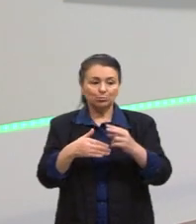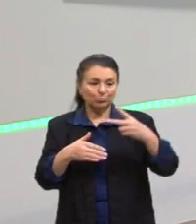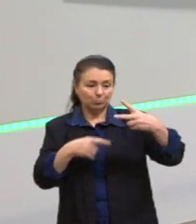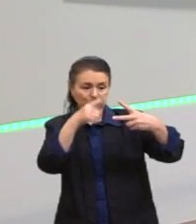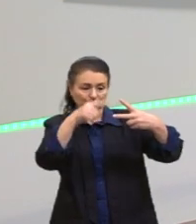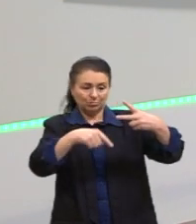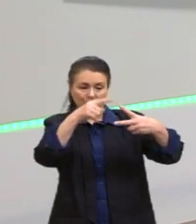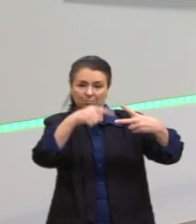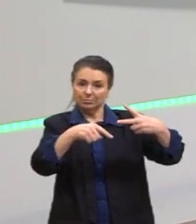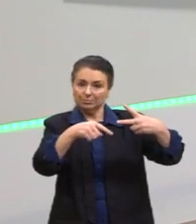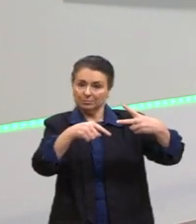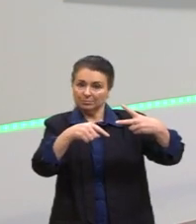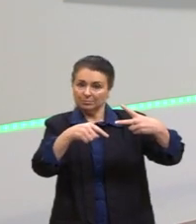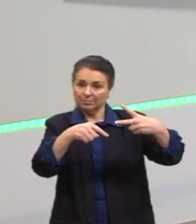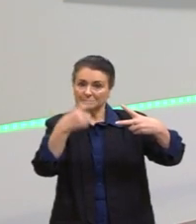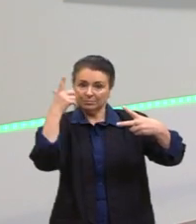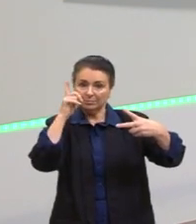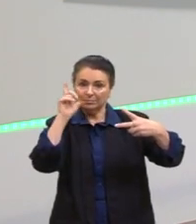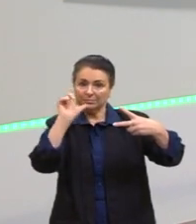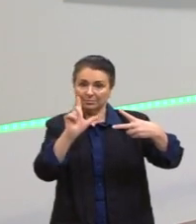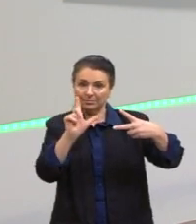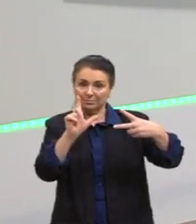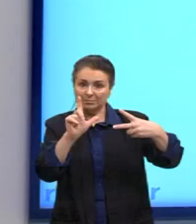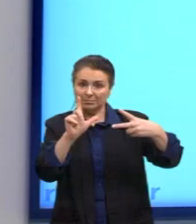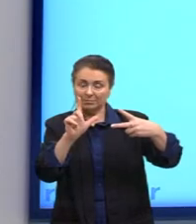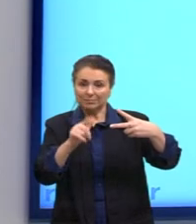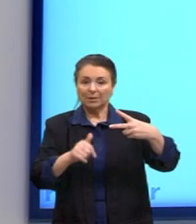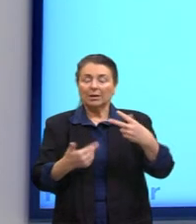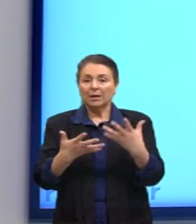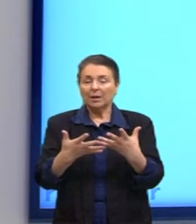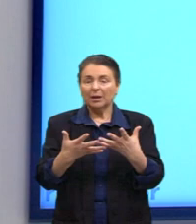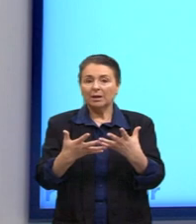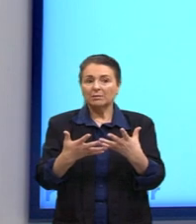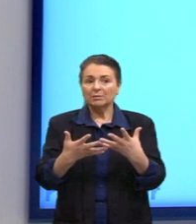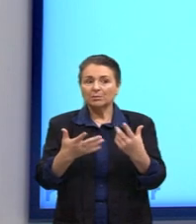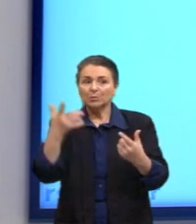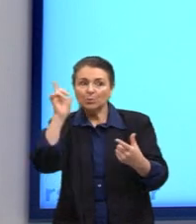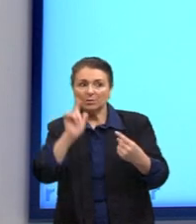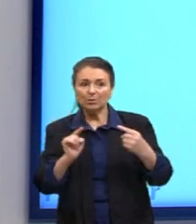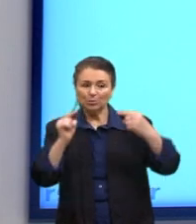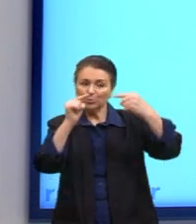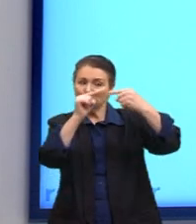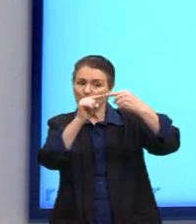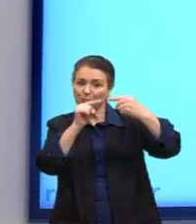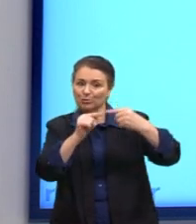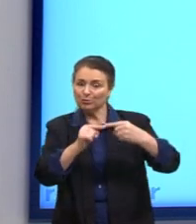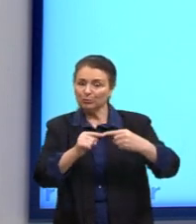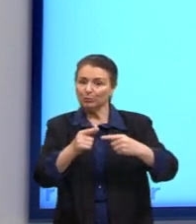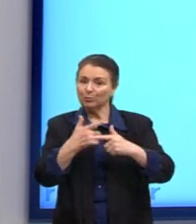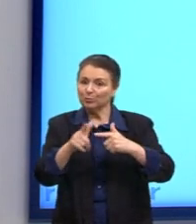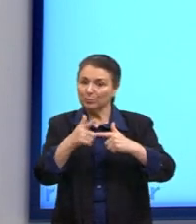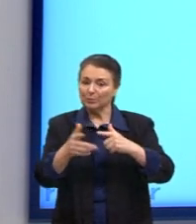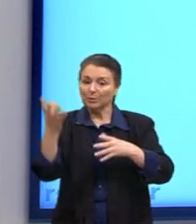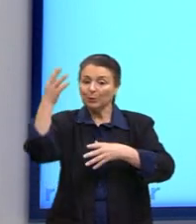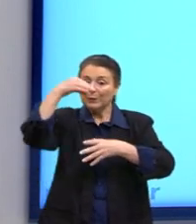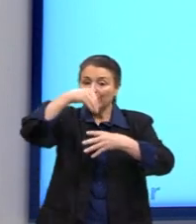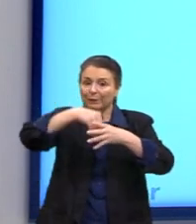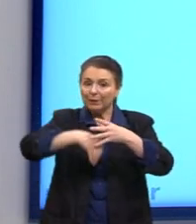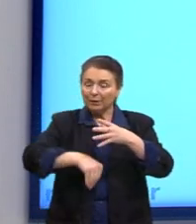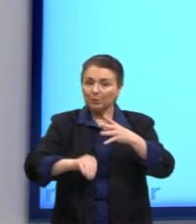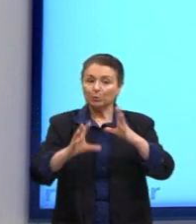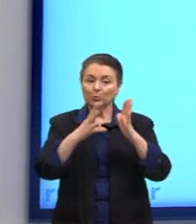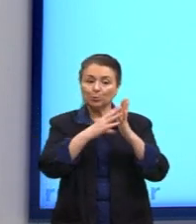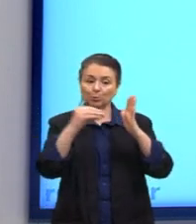enfim, atualizam, objetivam aquele problema. Então, dentro de um paradigma, dentro do paradigma